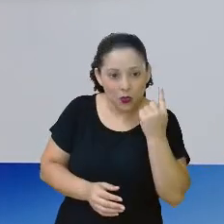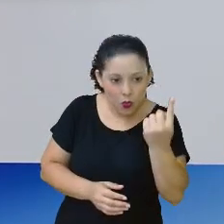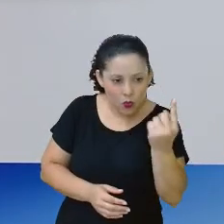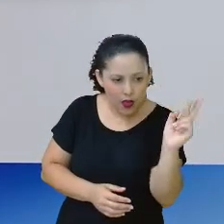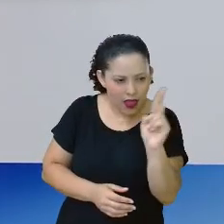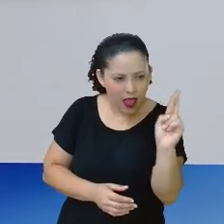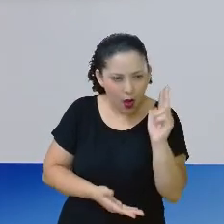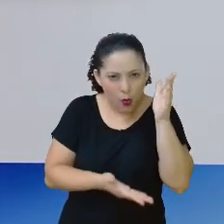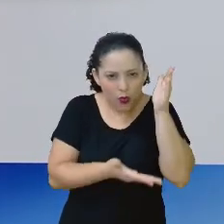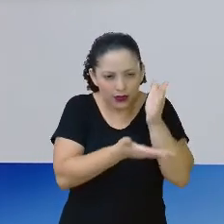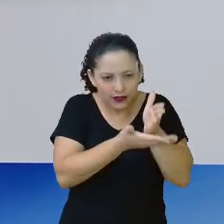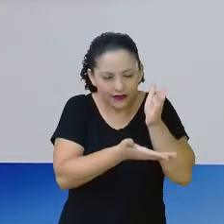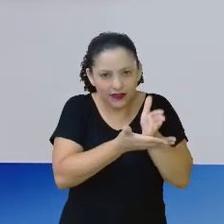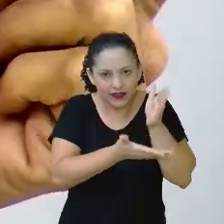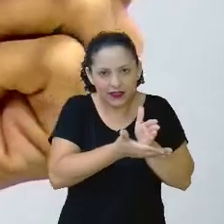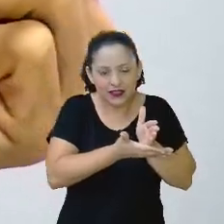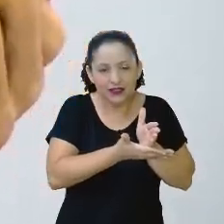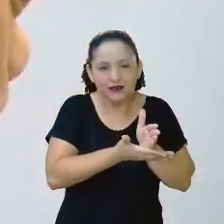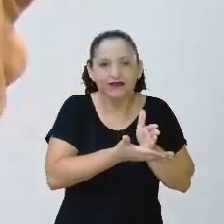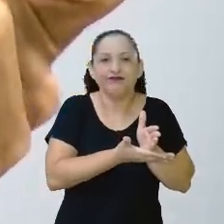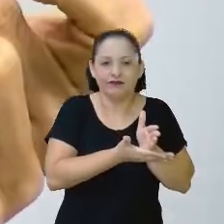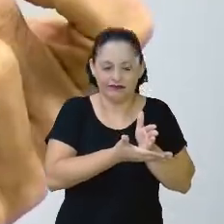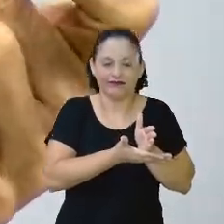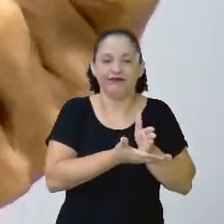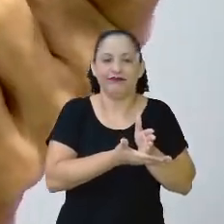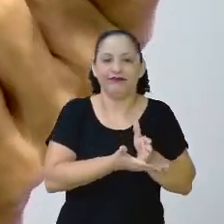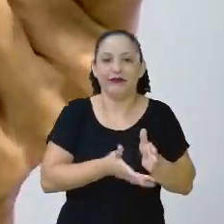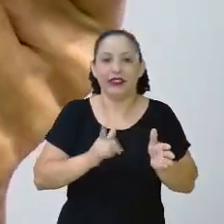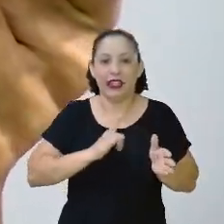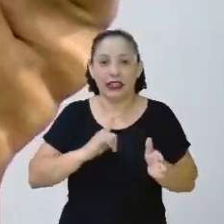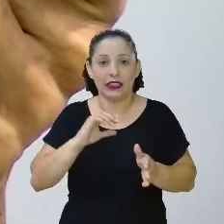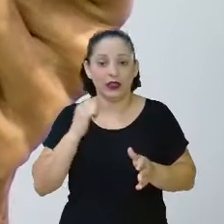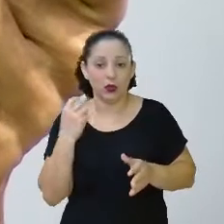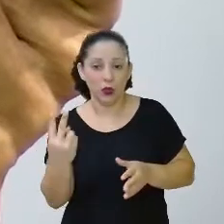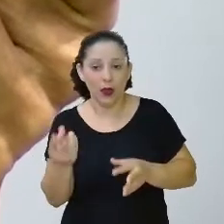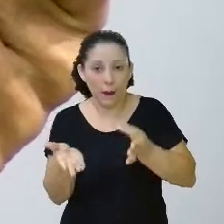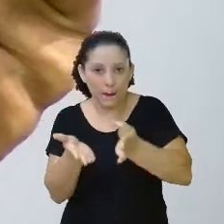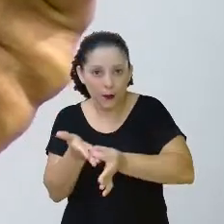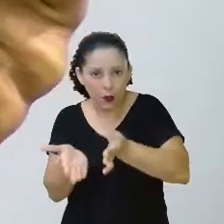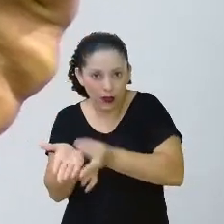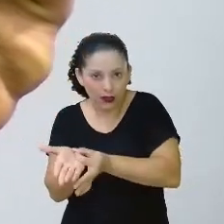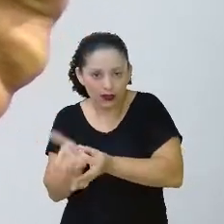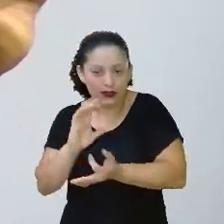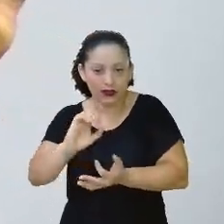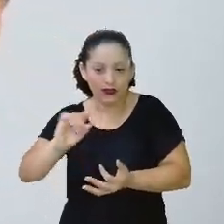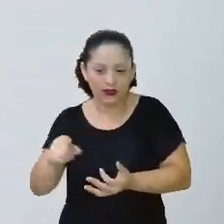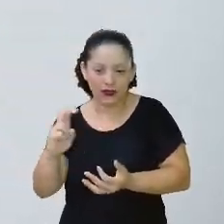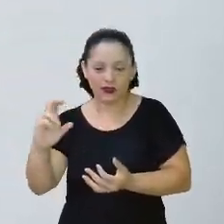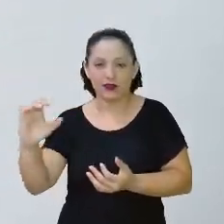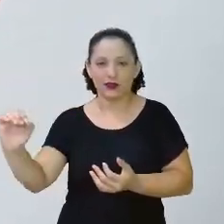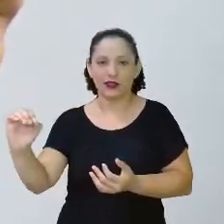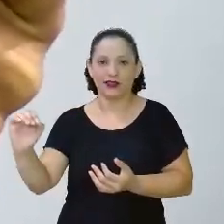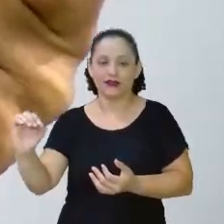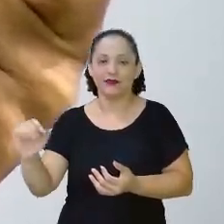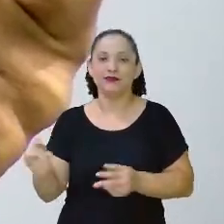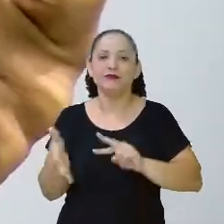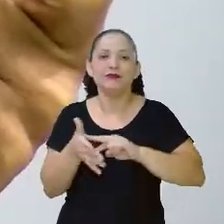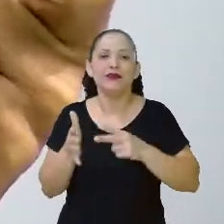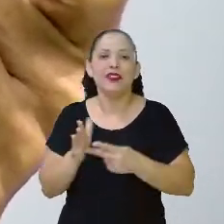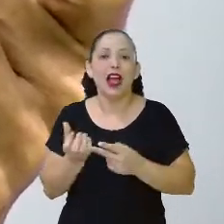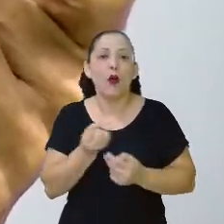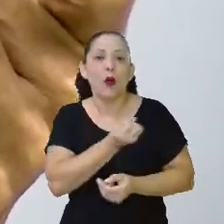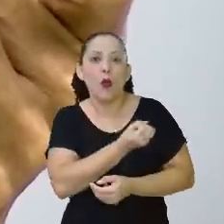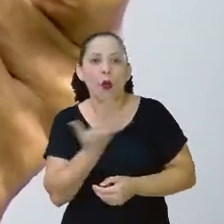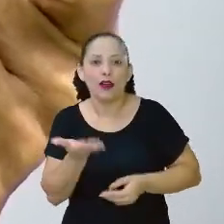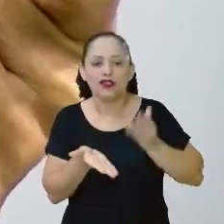quantas partes? Se eu tenho aqui duas moedinhas de 50 centavos, em quantas partes eu